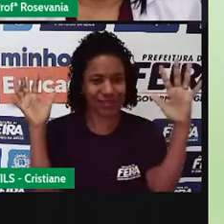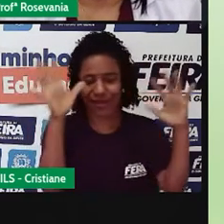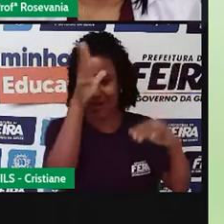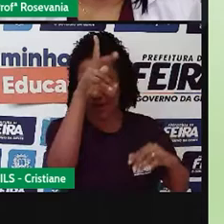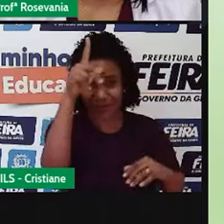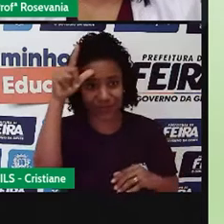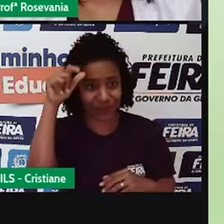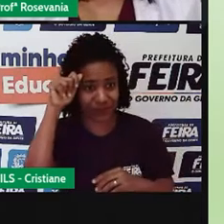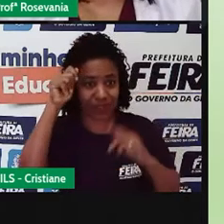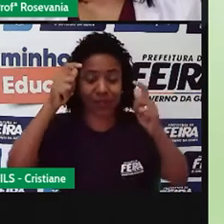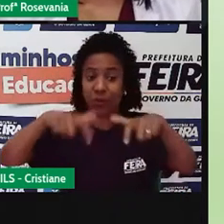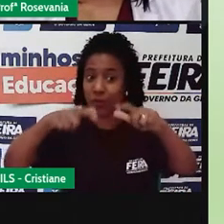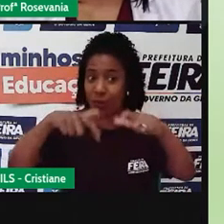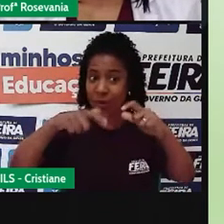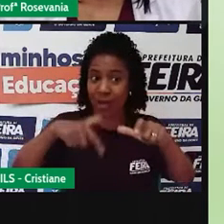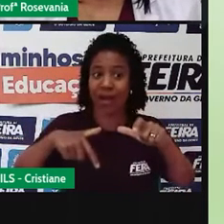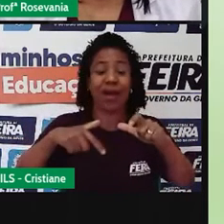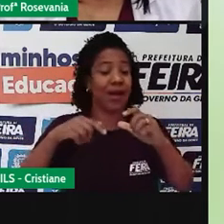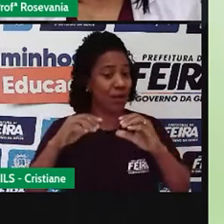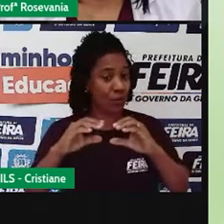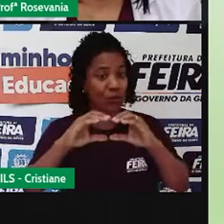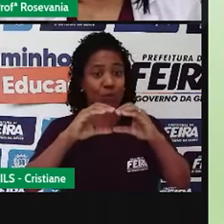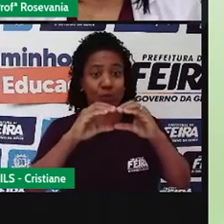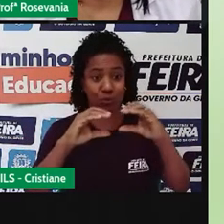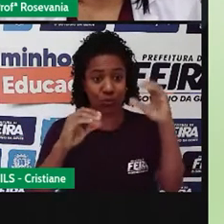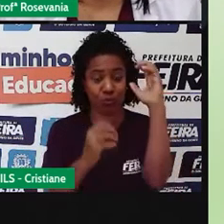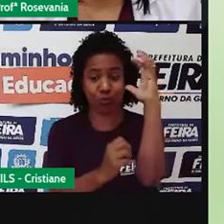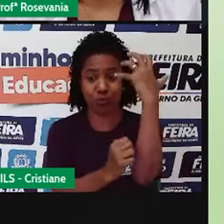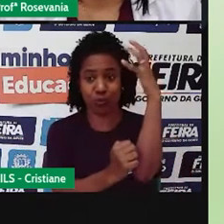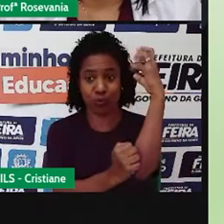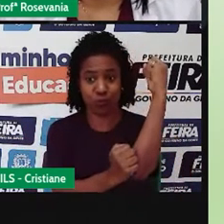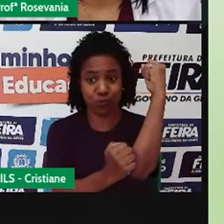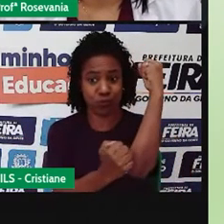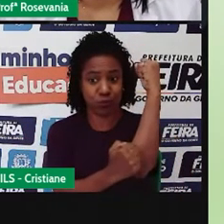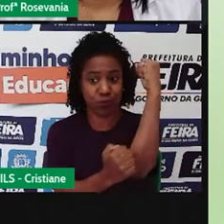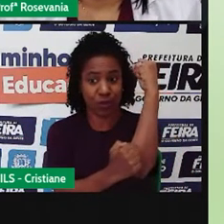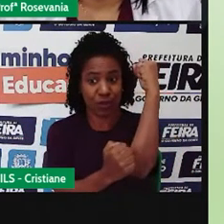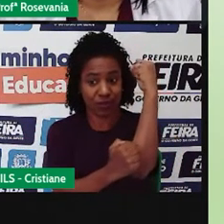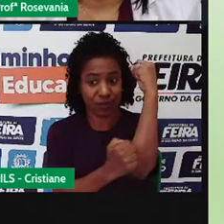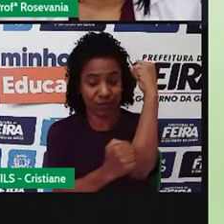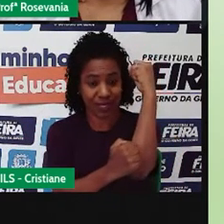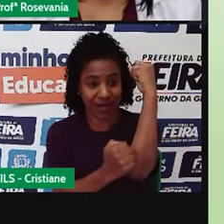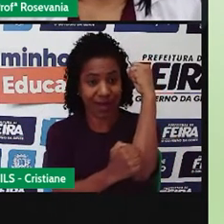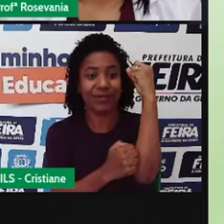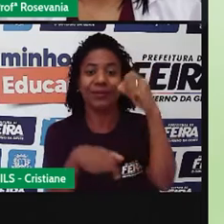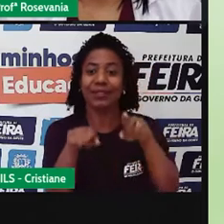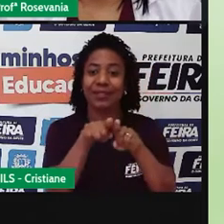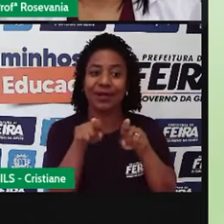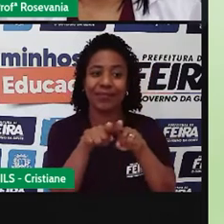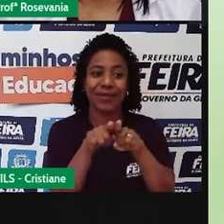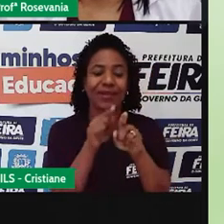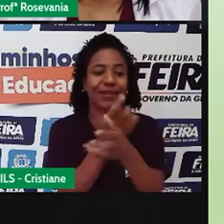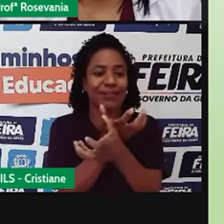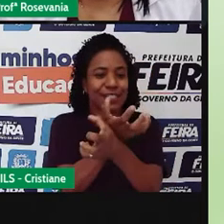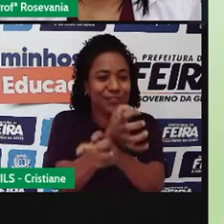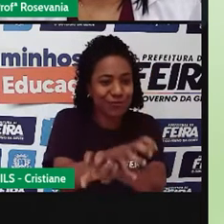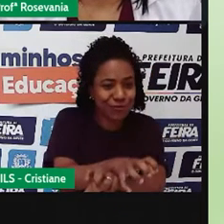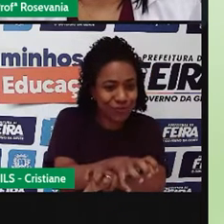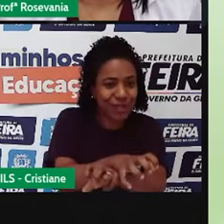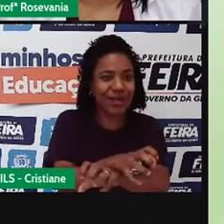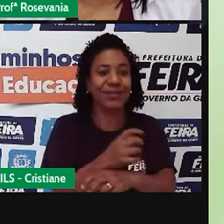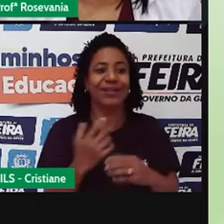do Cerrado, a gente tem a área, né, da Caatinga, né, essa aqui de laranja, a verdinha área da Mata